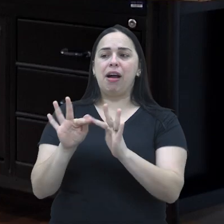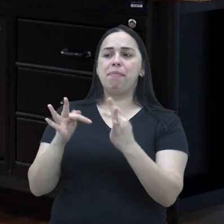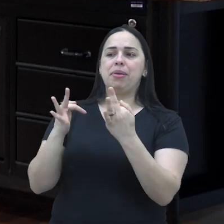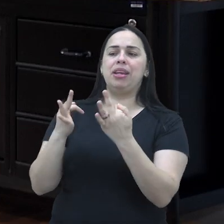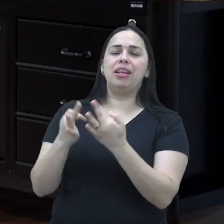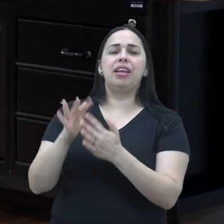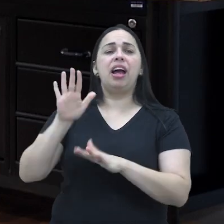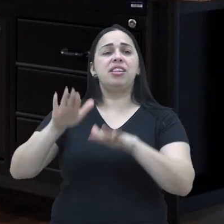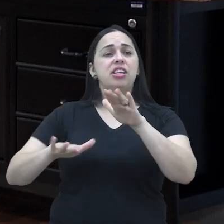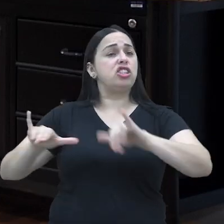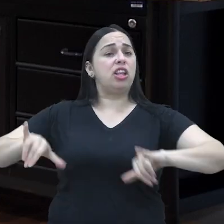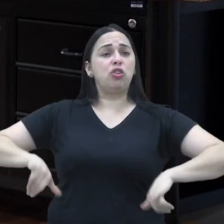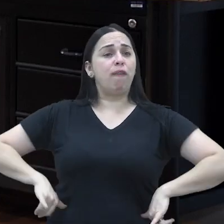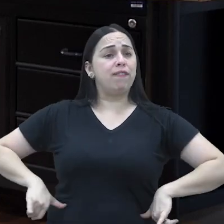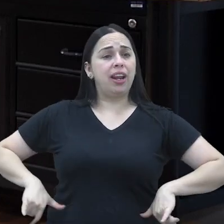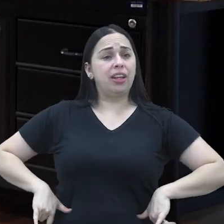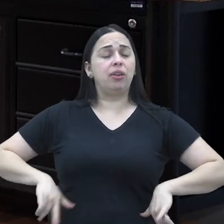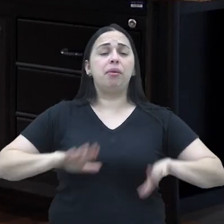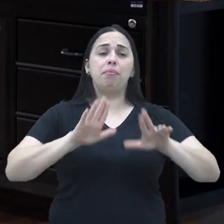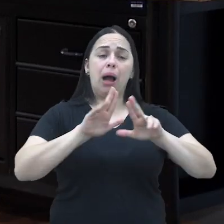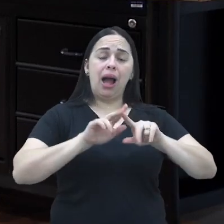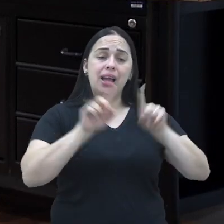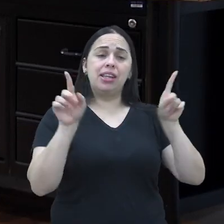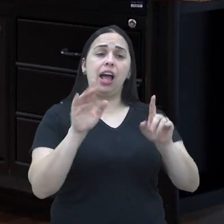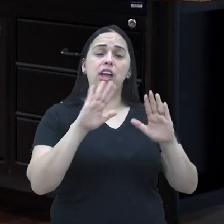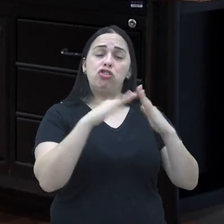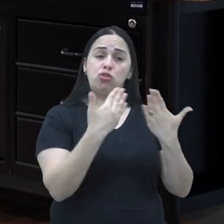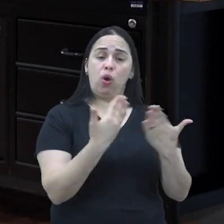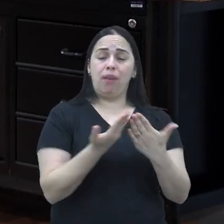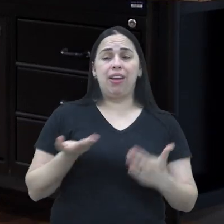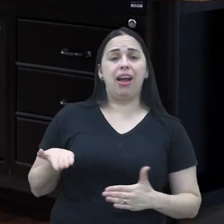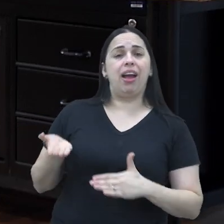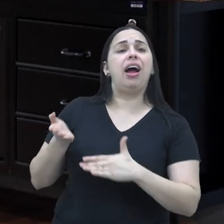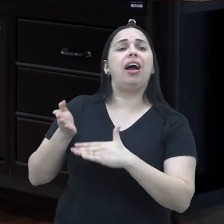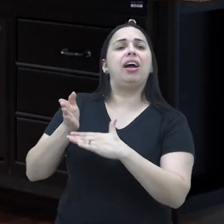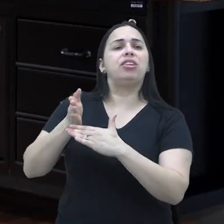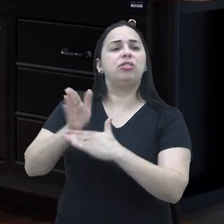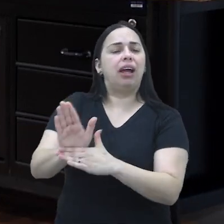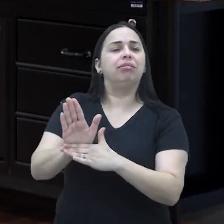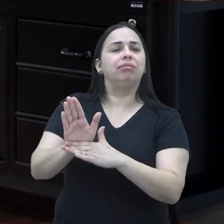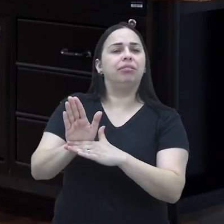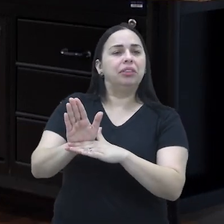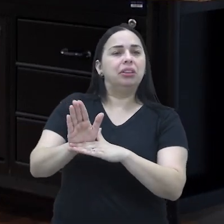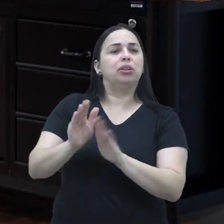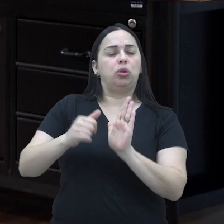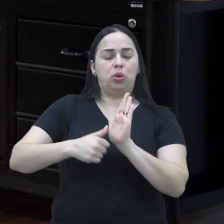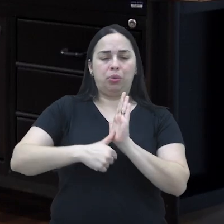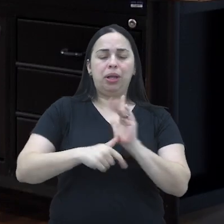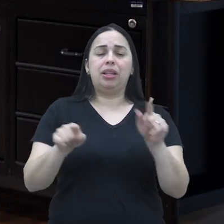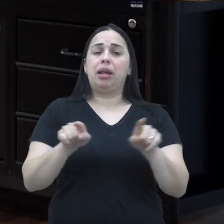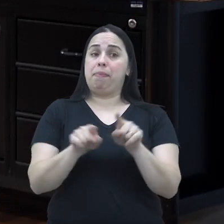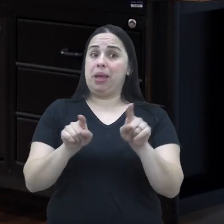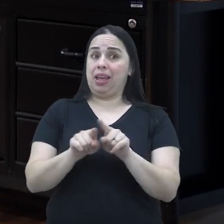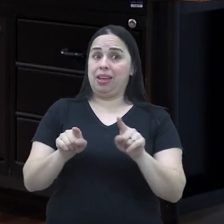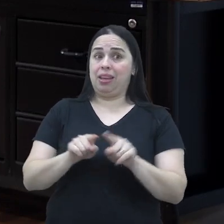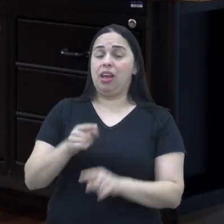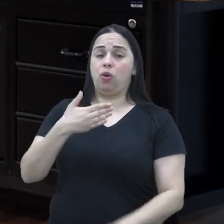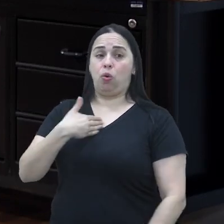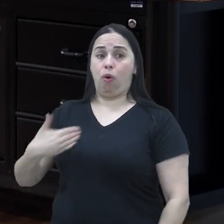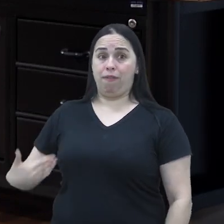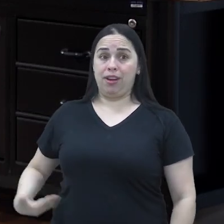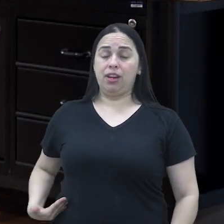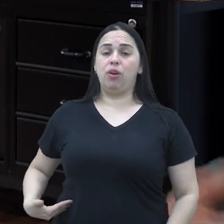diretamente somente responsabilizando aquela família que já passa por algumas dificuldades. Então, quando a escola tem essa posição